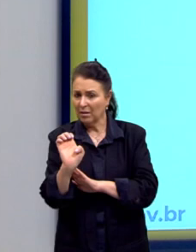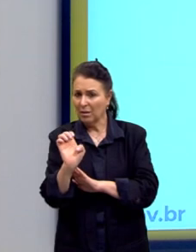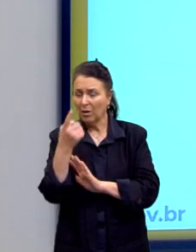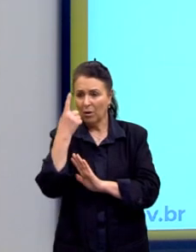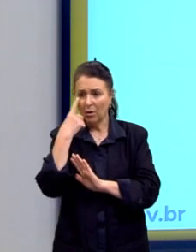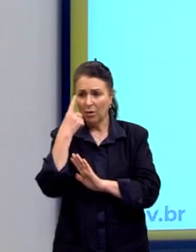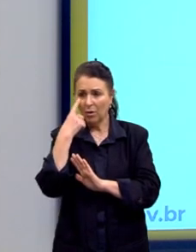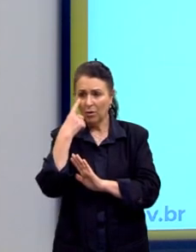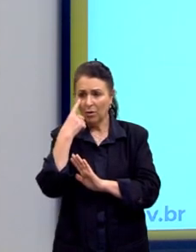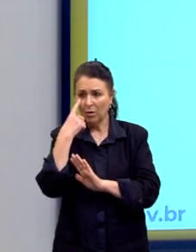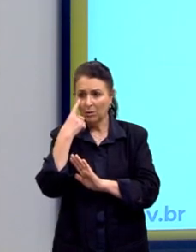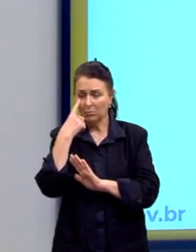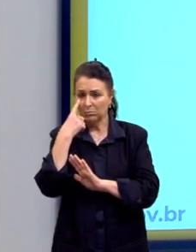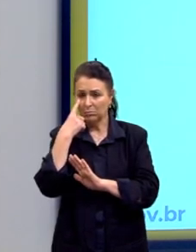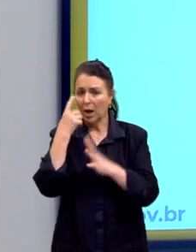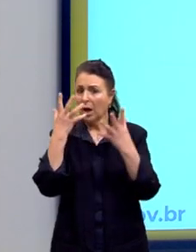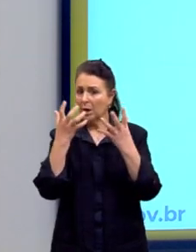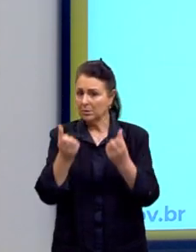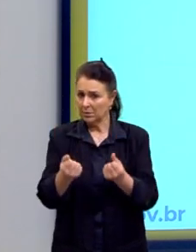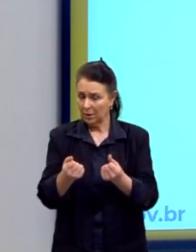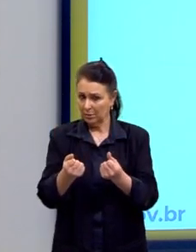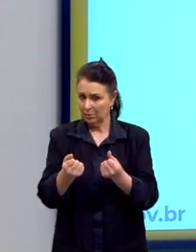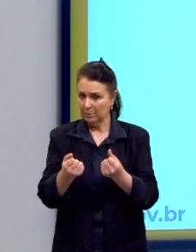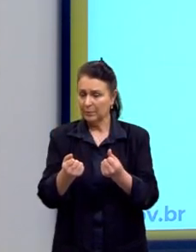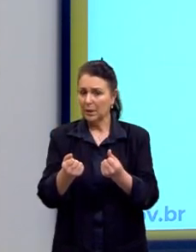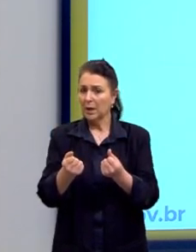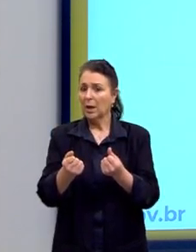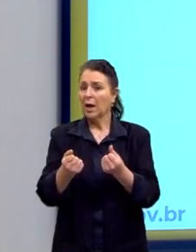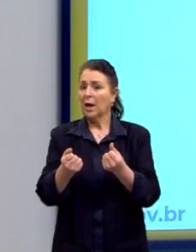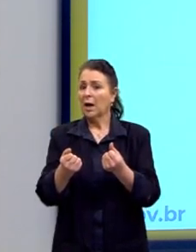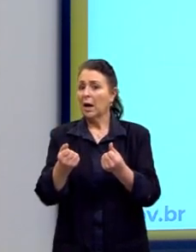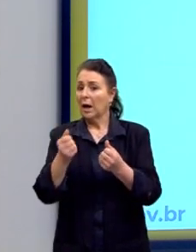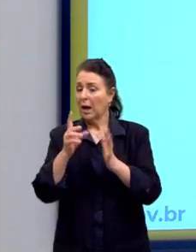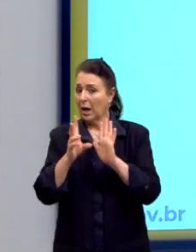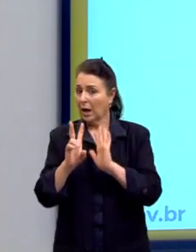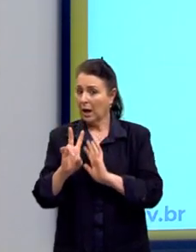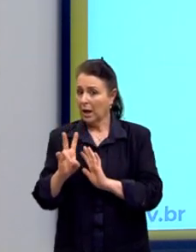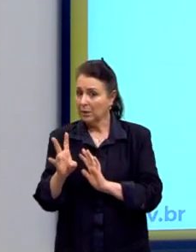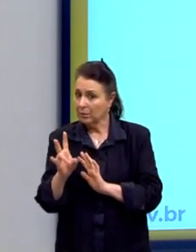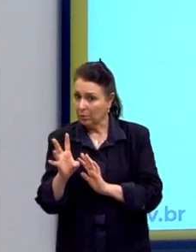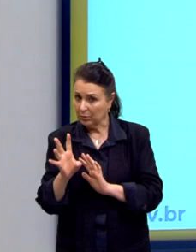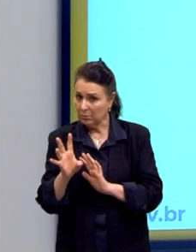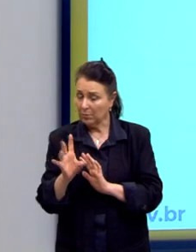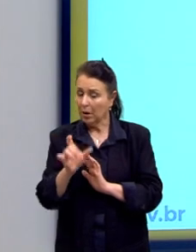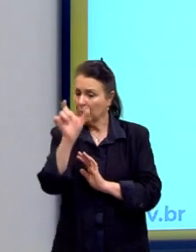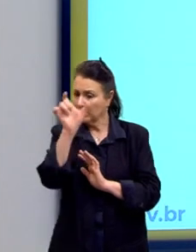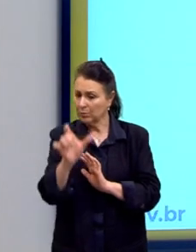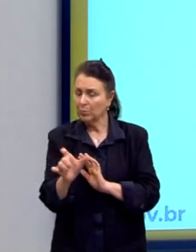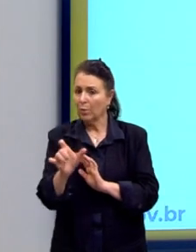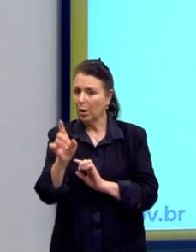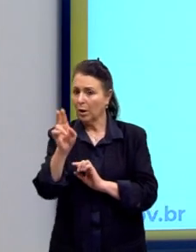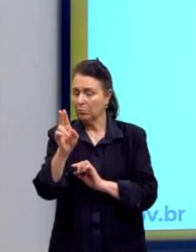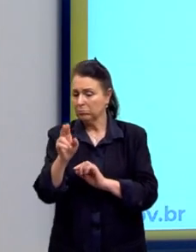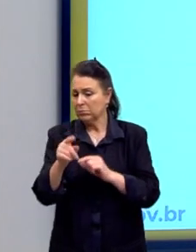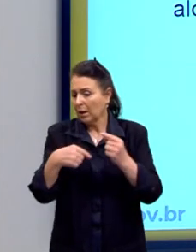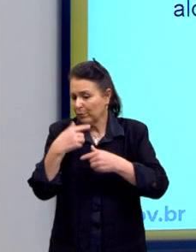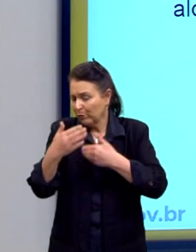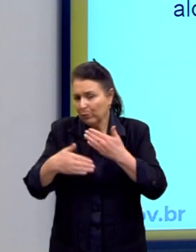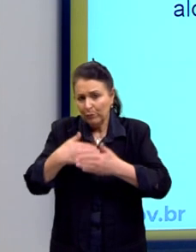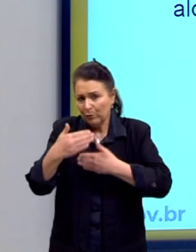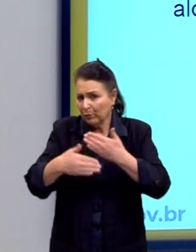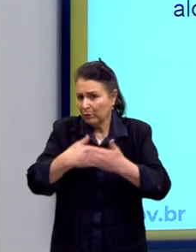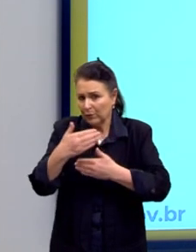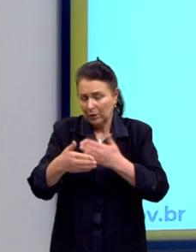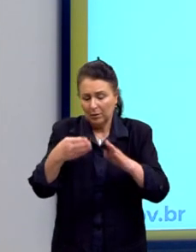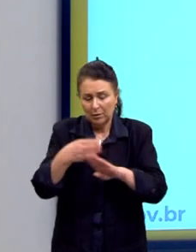Olha aqui. Sou a favor da discriminação das drogas, ou seja, a pessoa que está envolvida com isso. É alguém que está envolvida